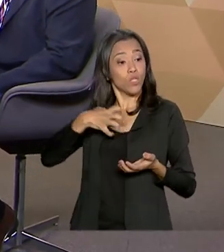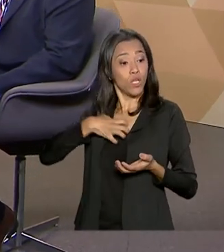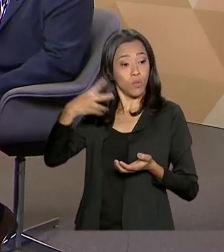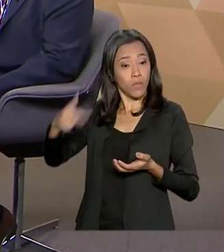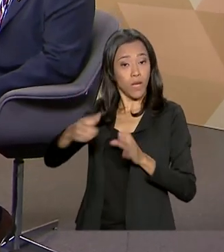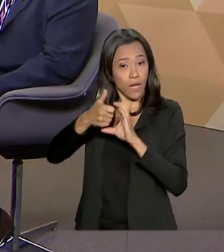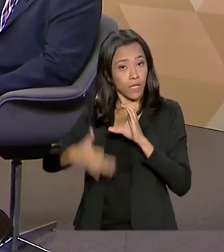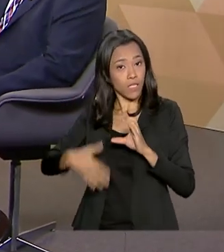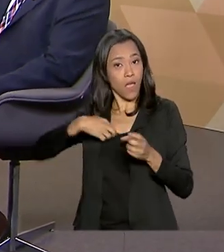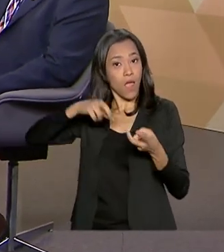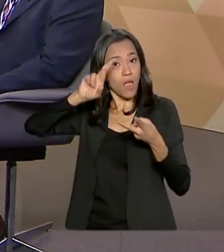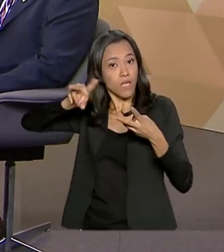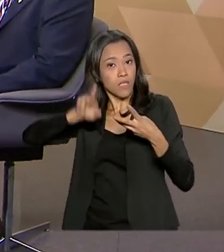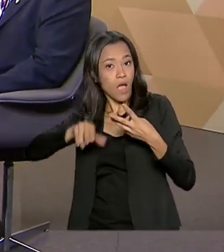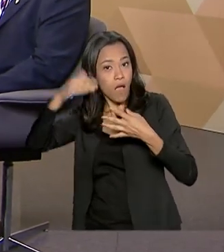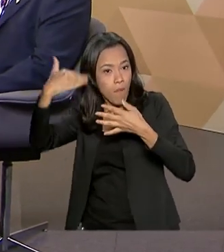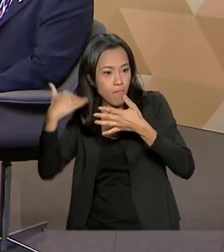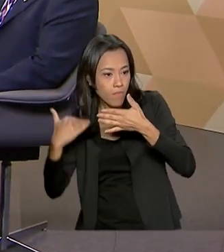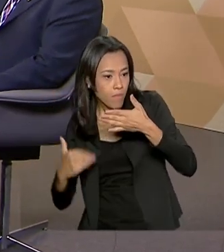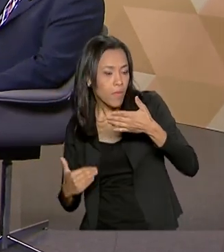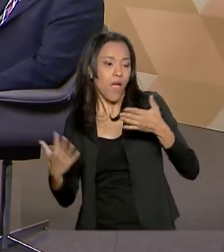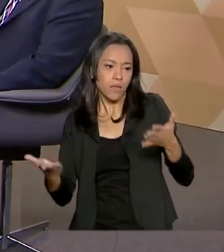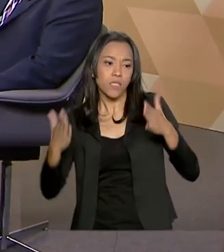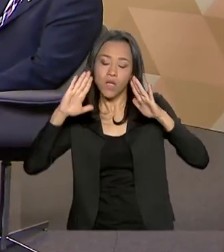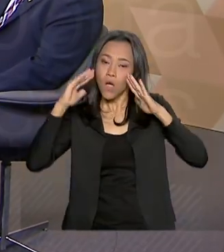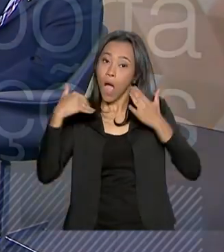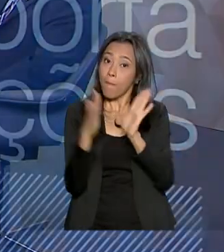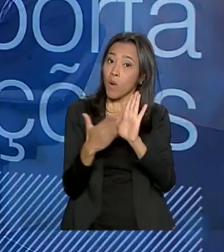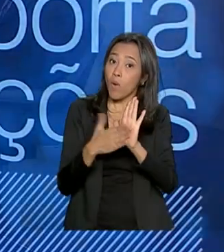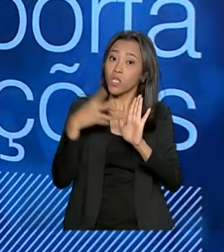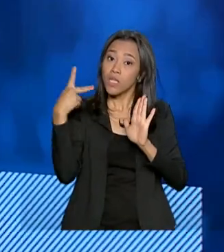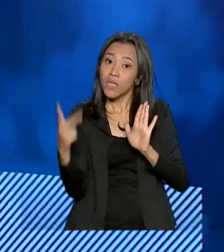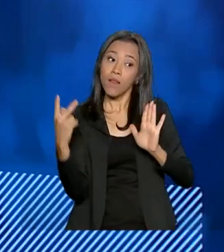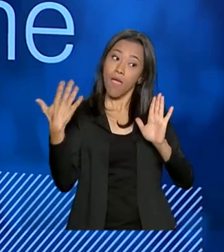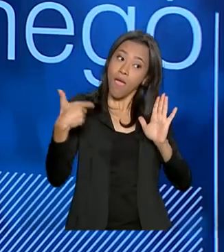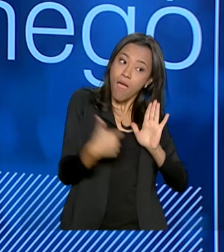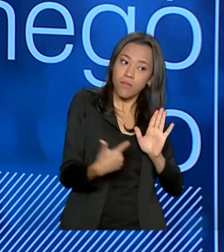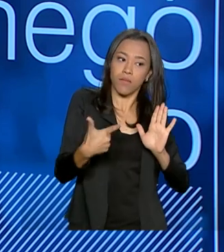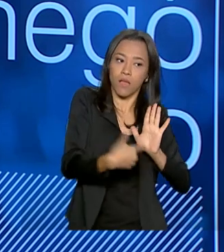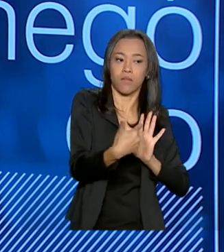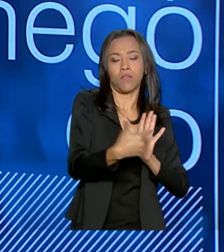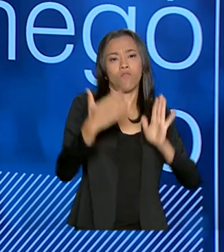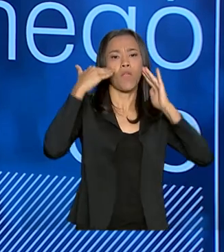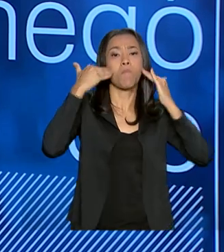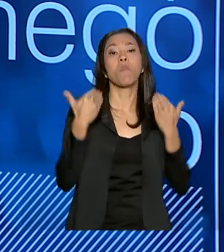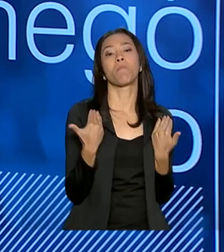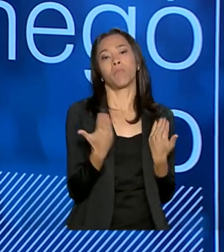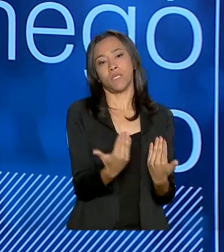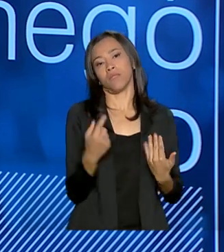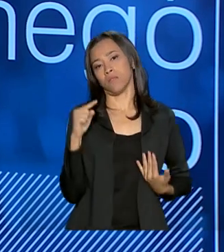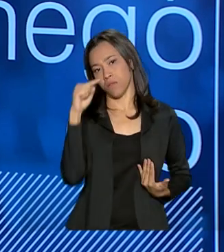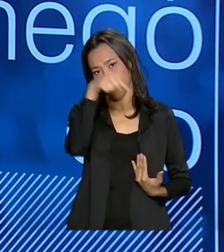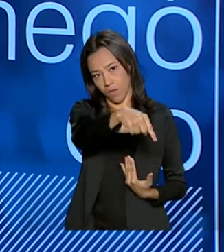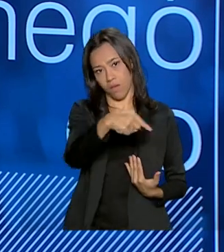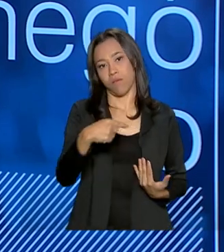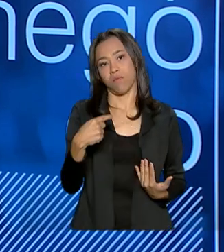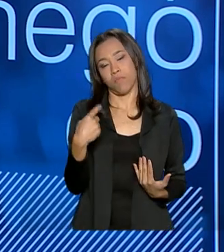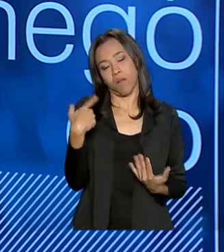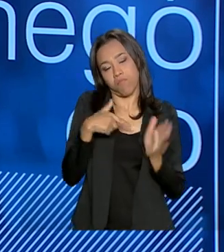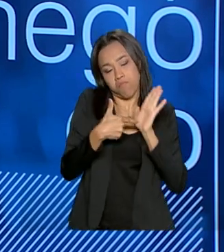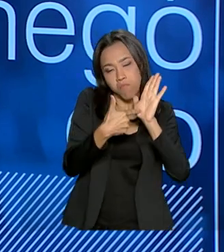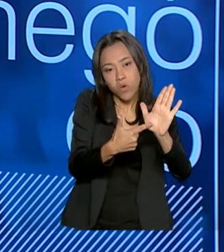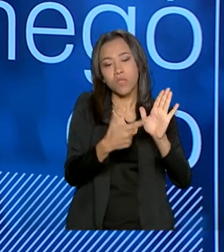visão dele é essa e nós vamos buscar implementar isso dentro dos limites da realidade